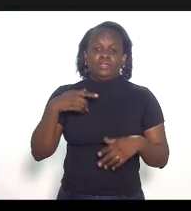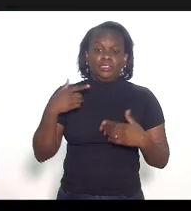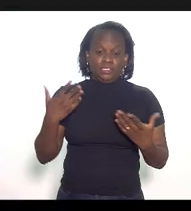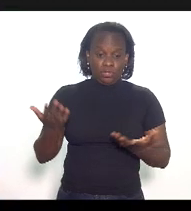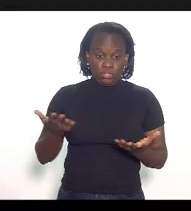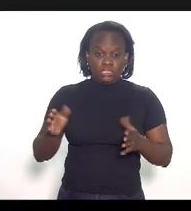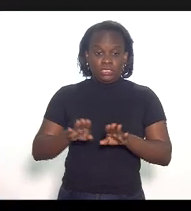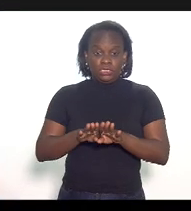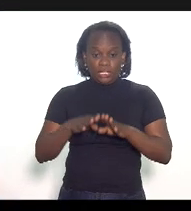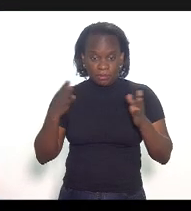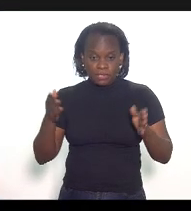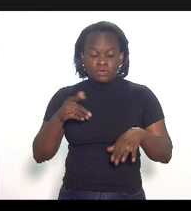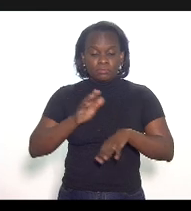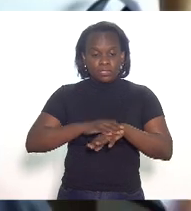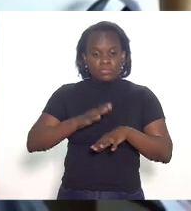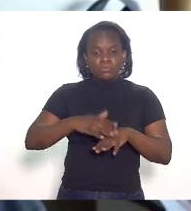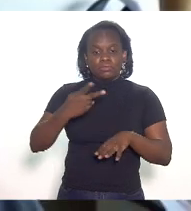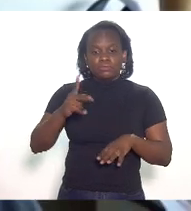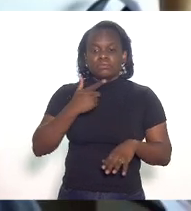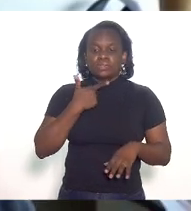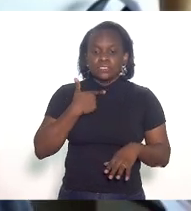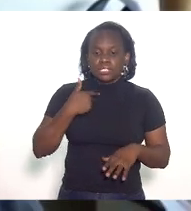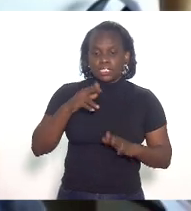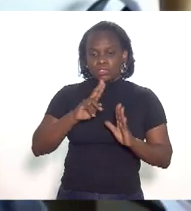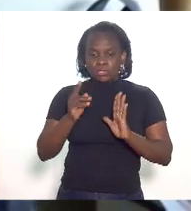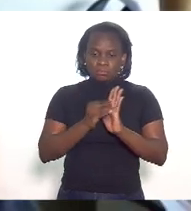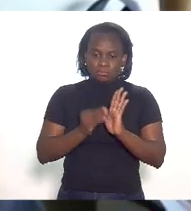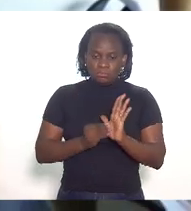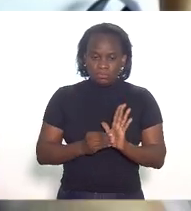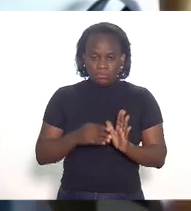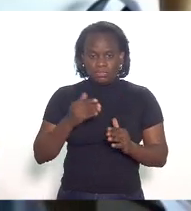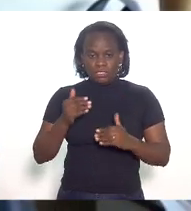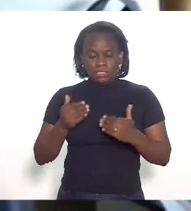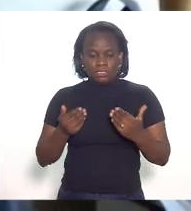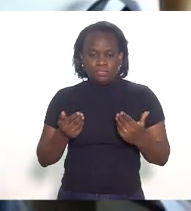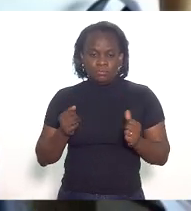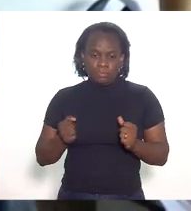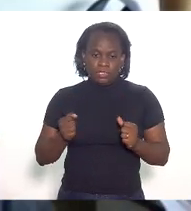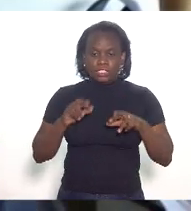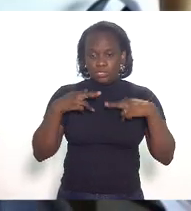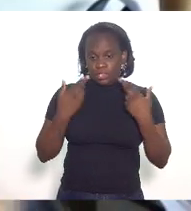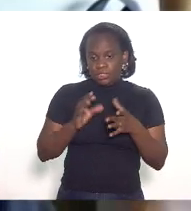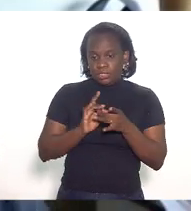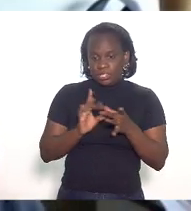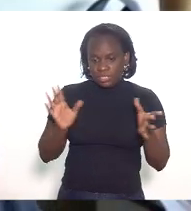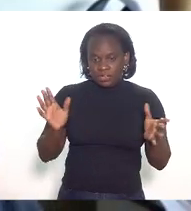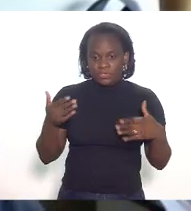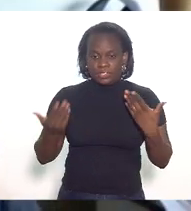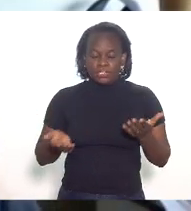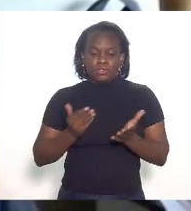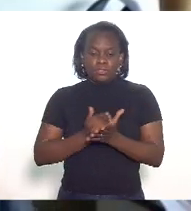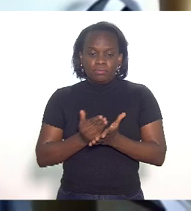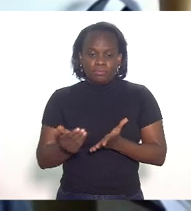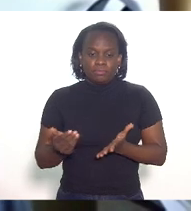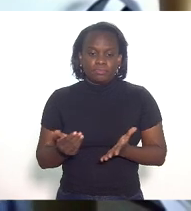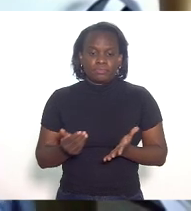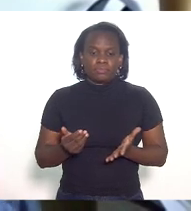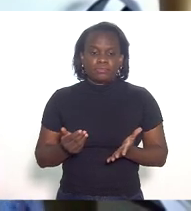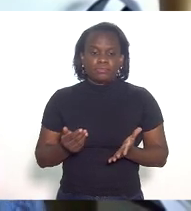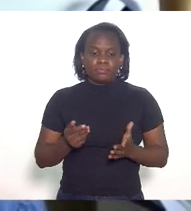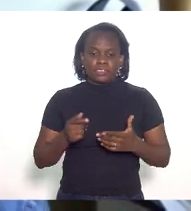vou abrir para quem desejar se inscrever como a gente faz toda a audiência pública a gente começa pelo